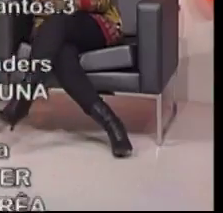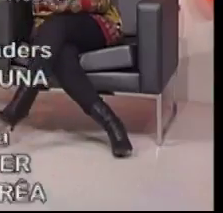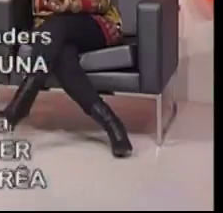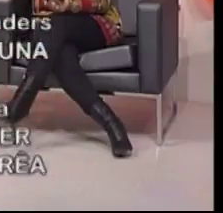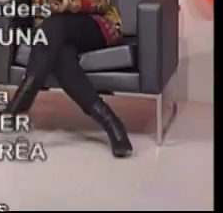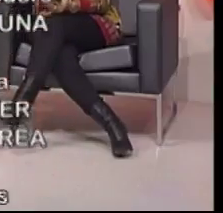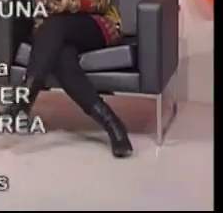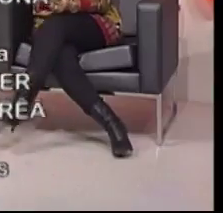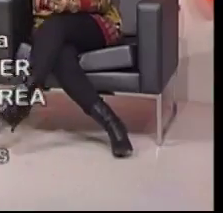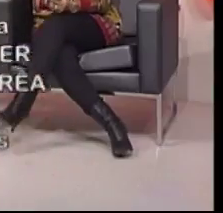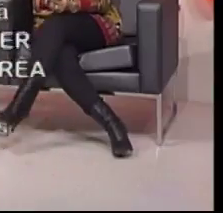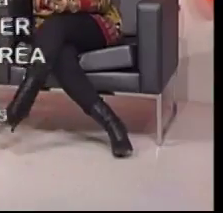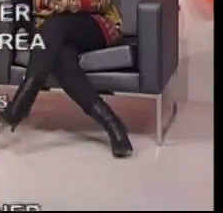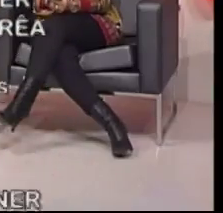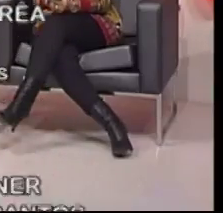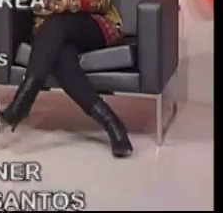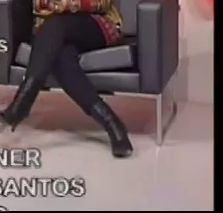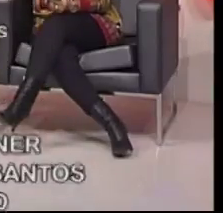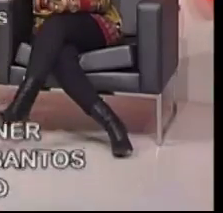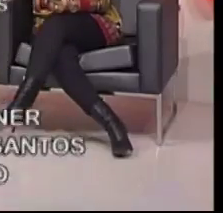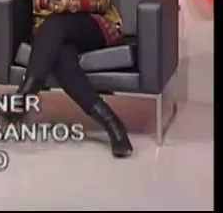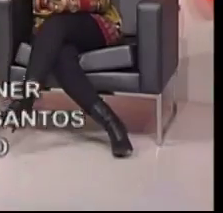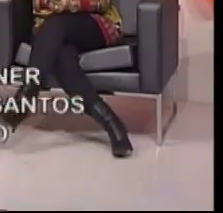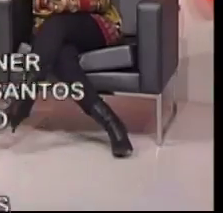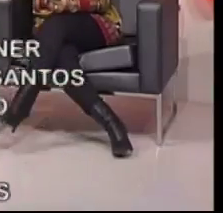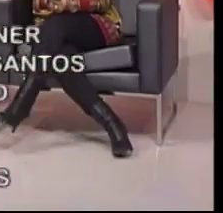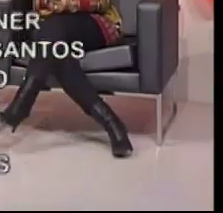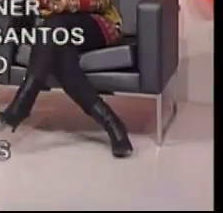Muito obrigada.